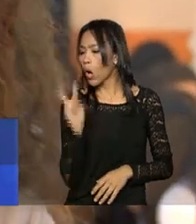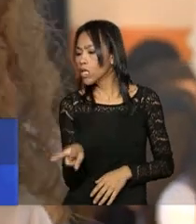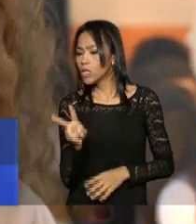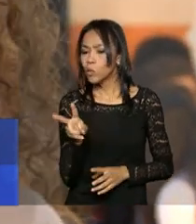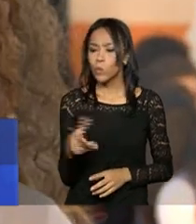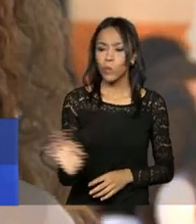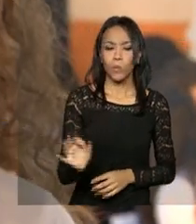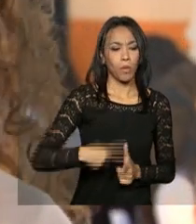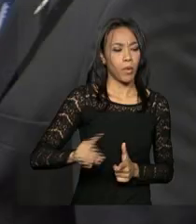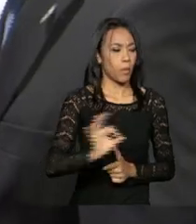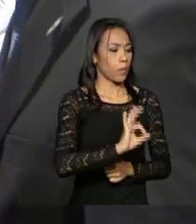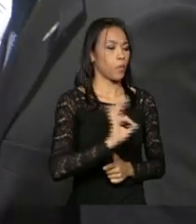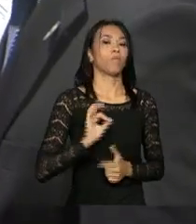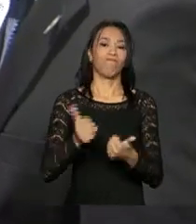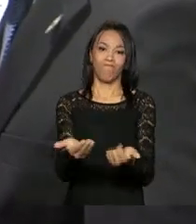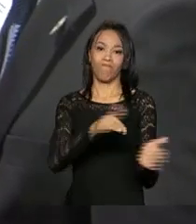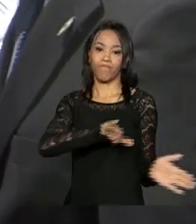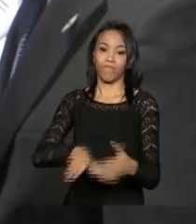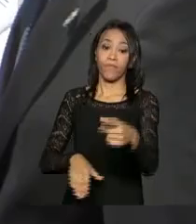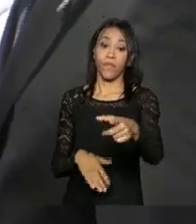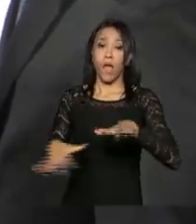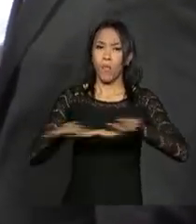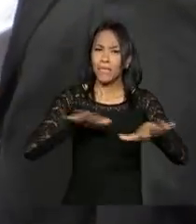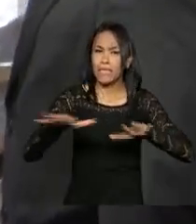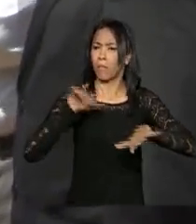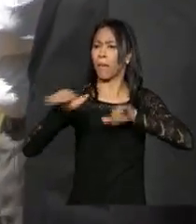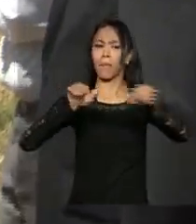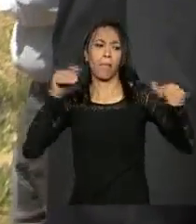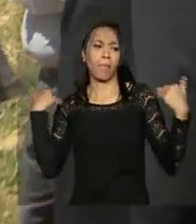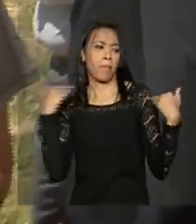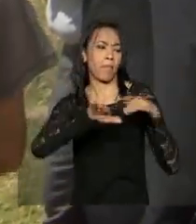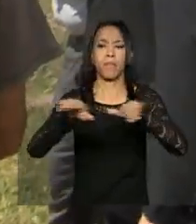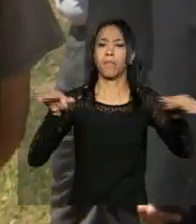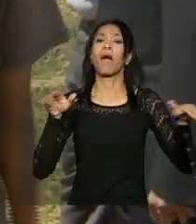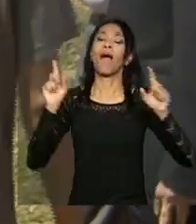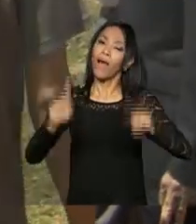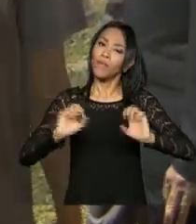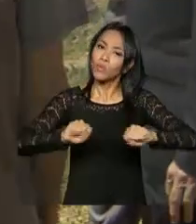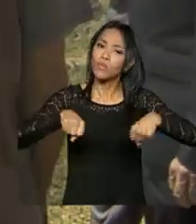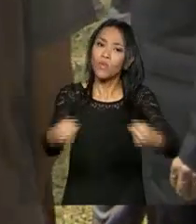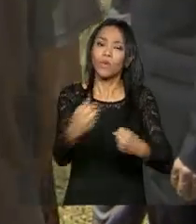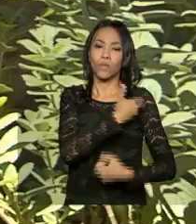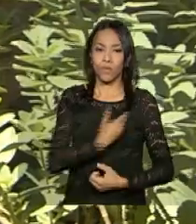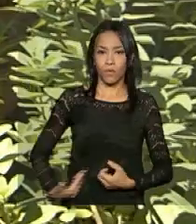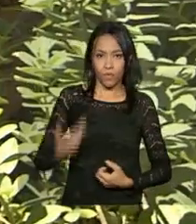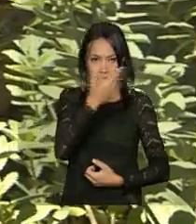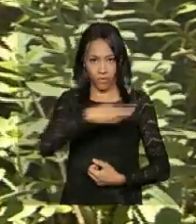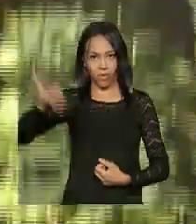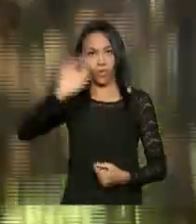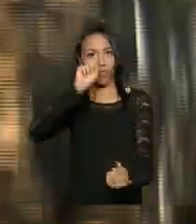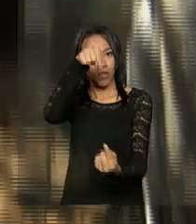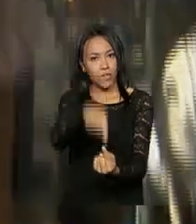nenhum problema com isso. A mobilização nas escolas faz parte dos esforços do governo federal na